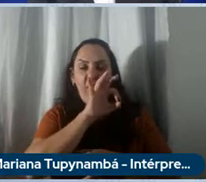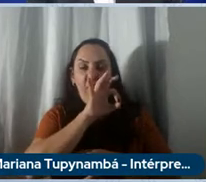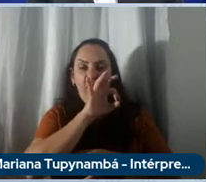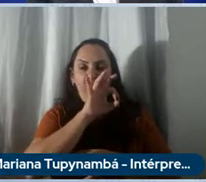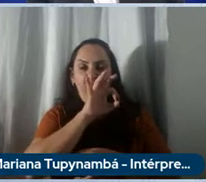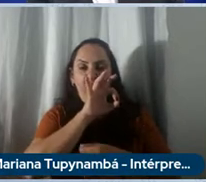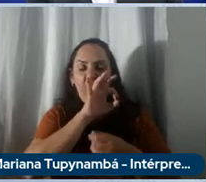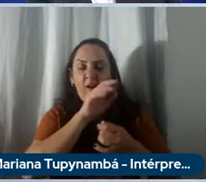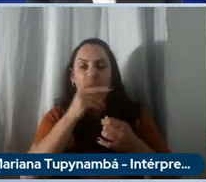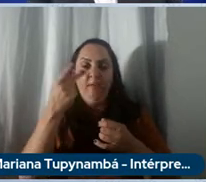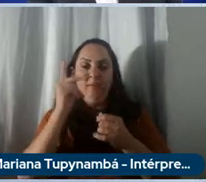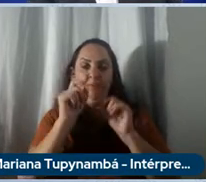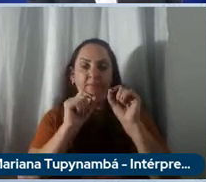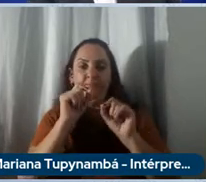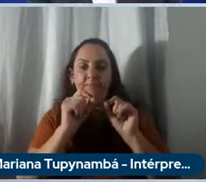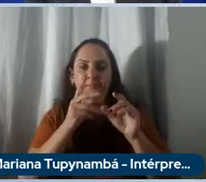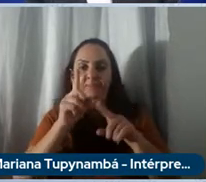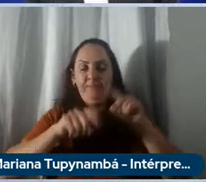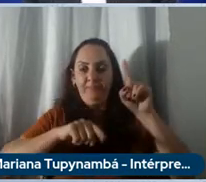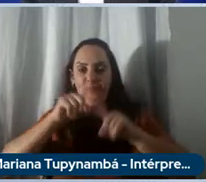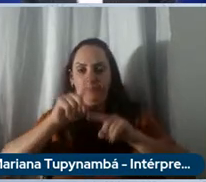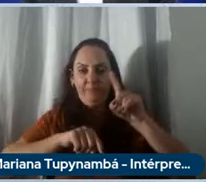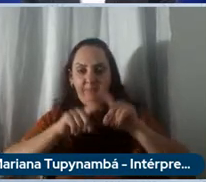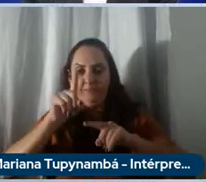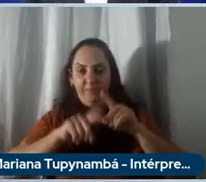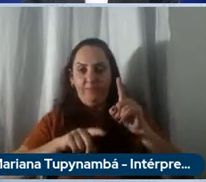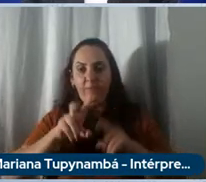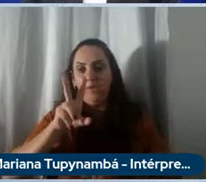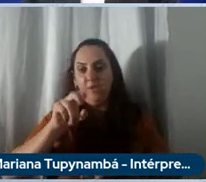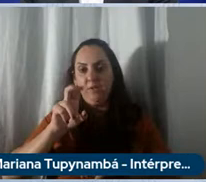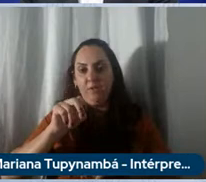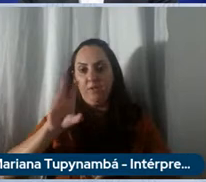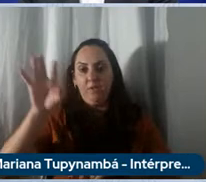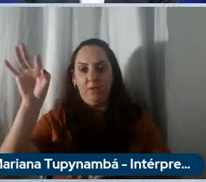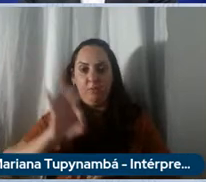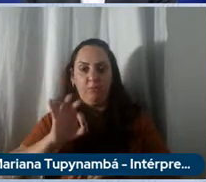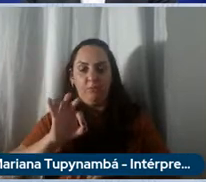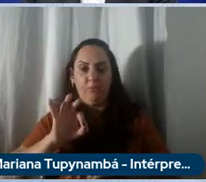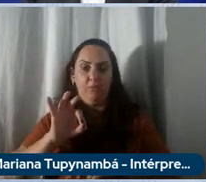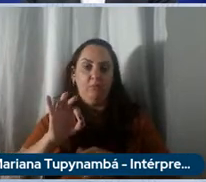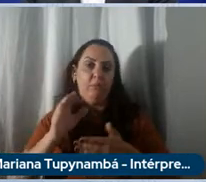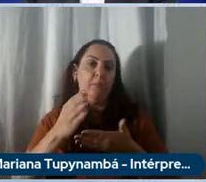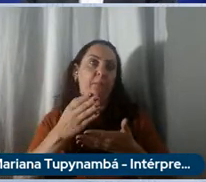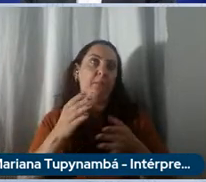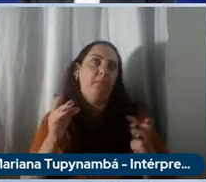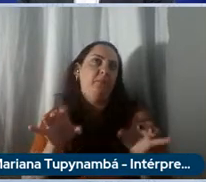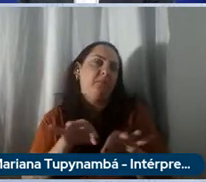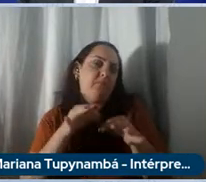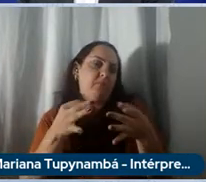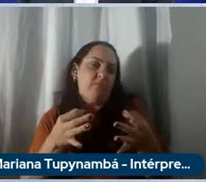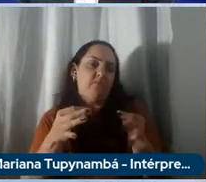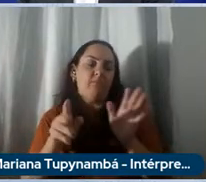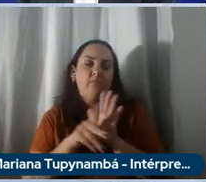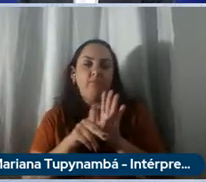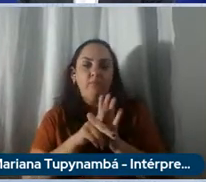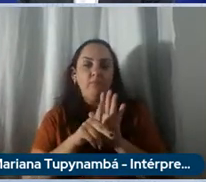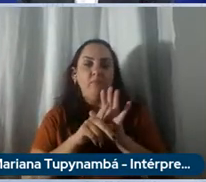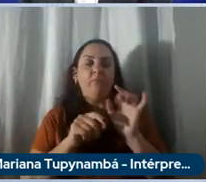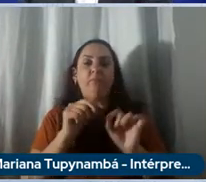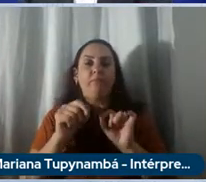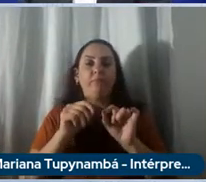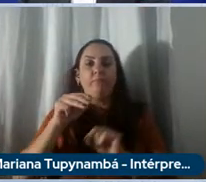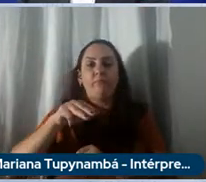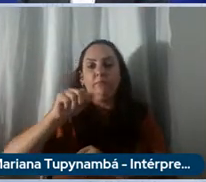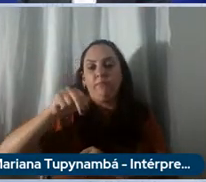falamos muita eletrificação e 55% basicamente ações na manufatura mais sustentável e